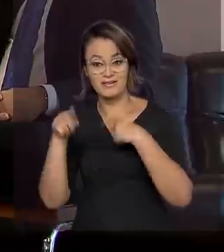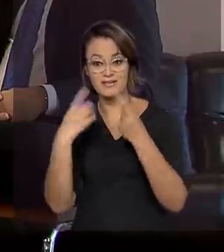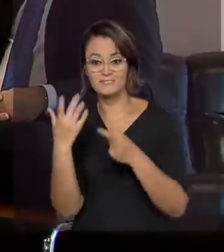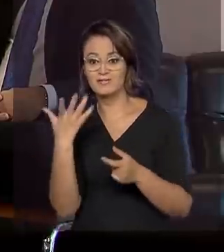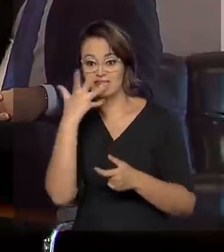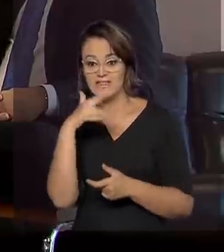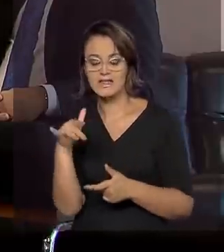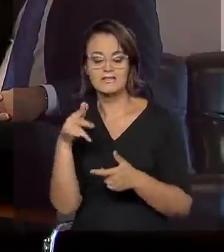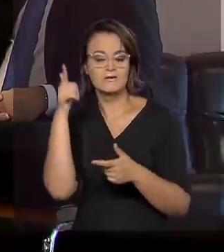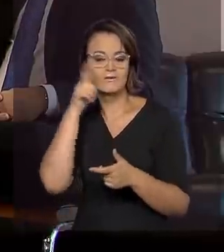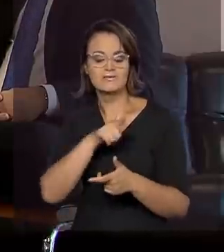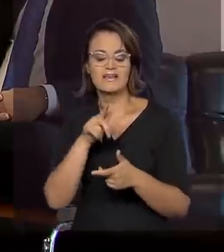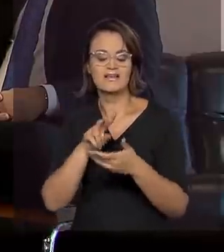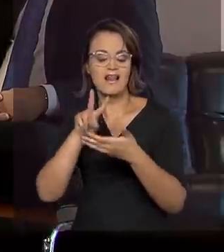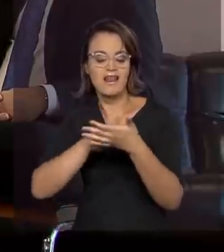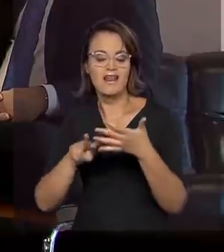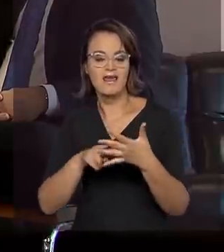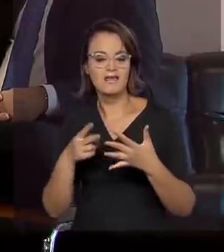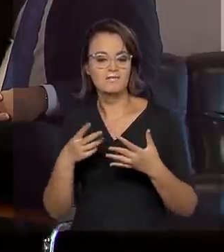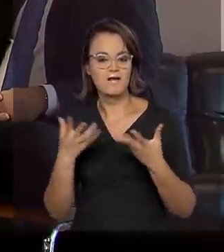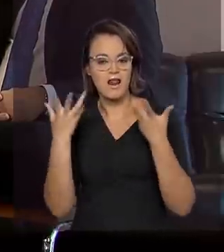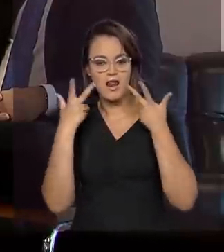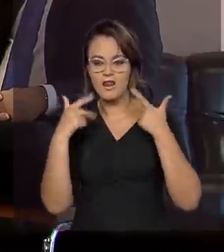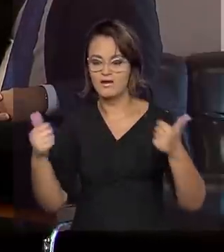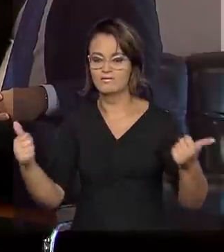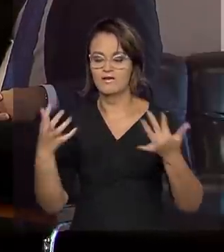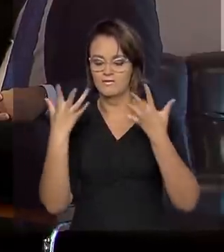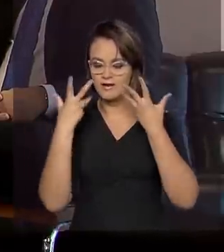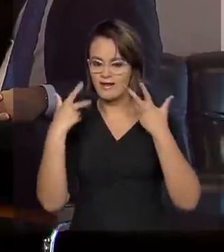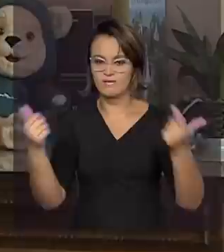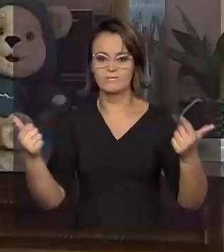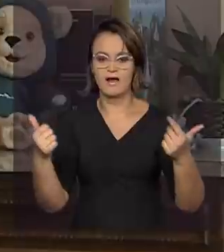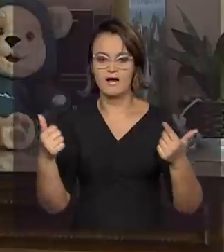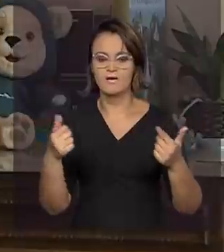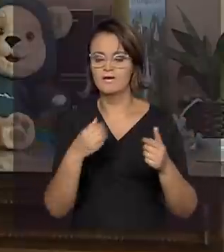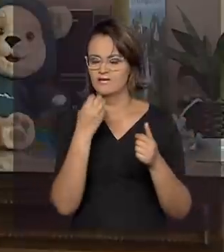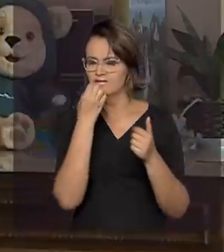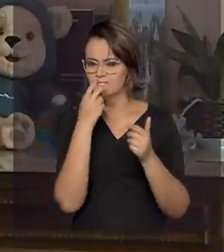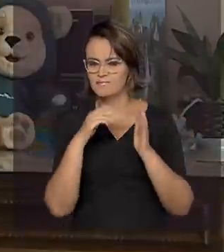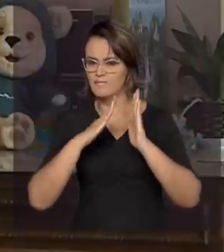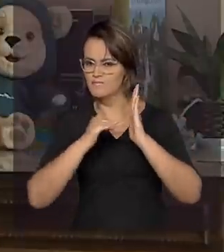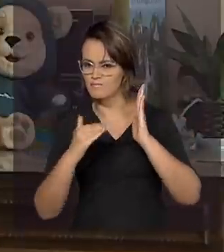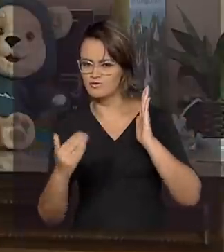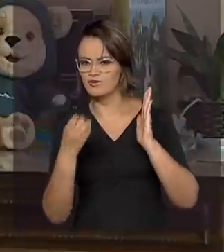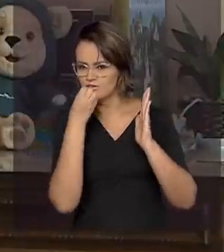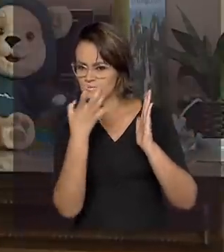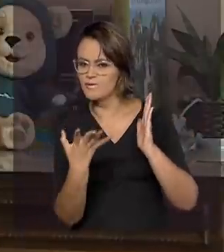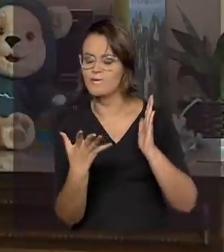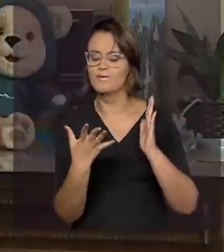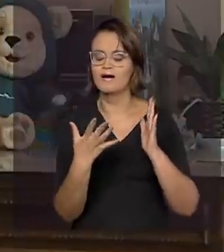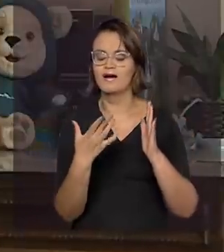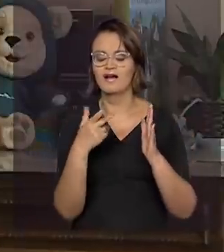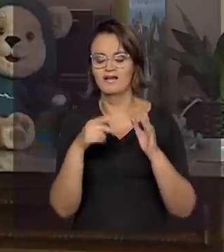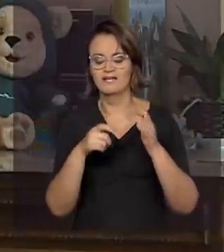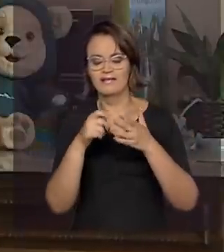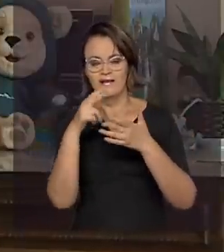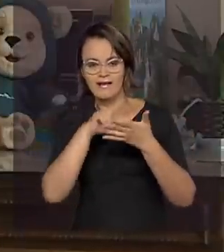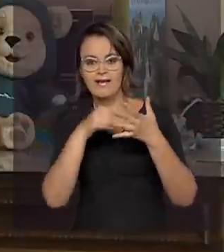de ler com fluência, ou seja, com uma boa prosódia, com precisão, e,